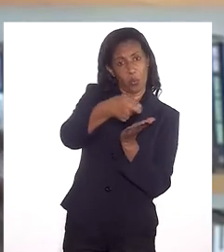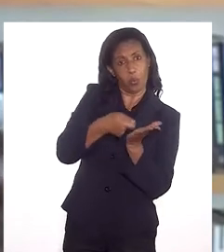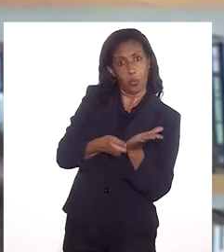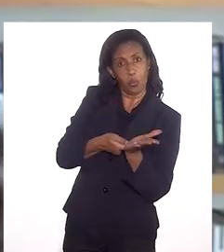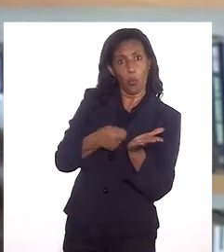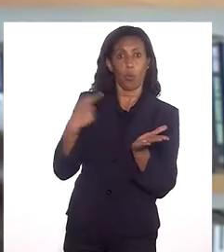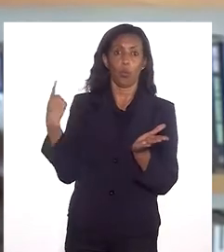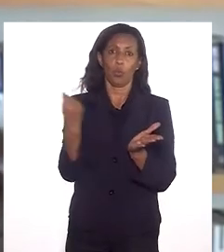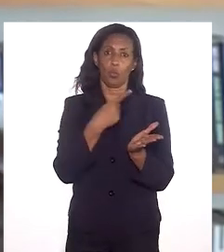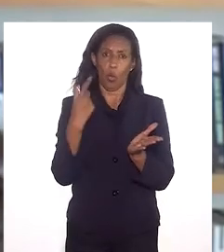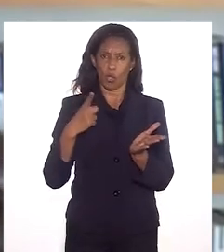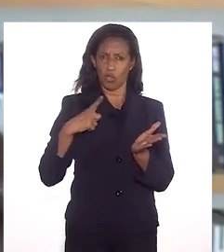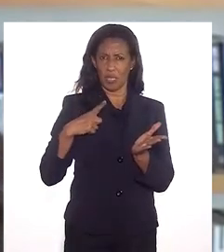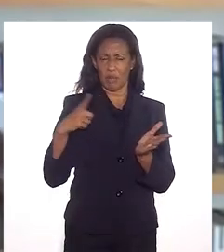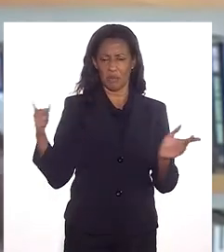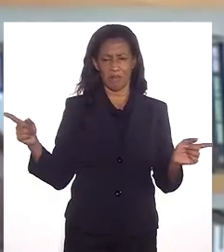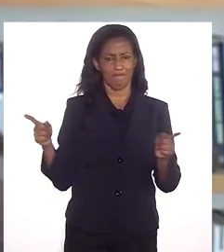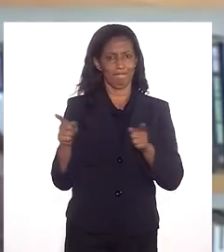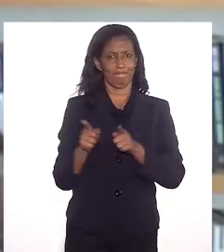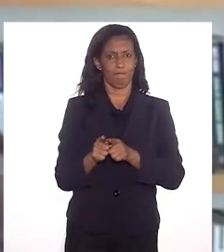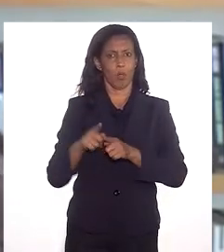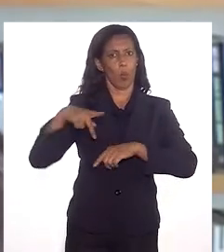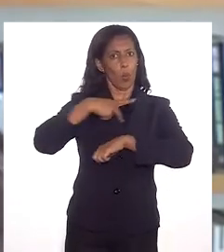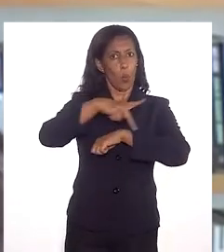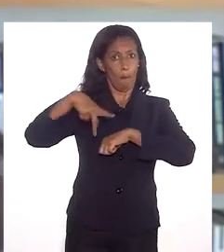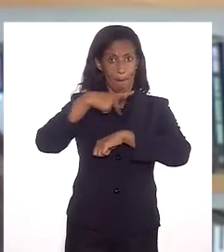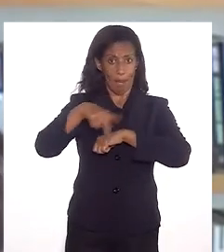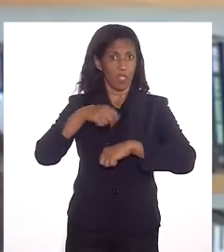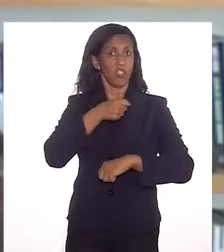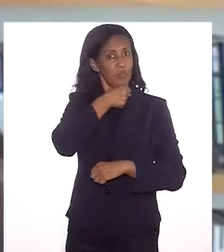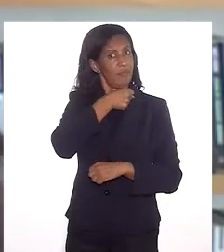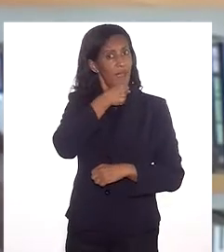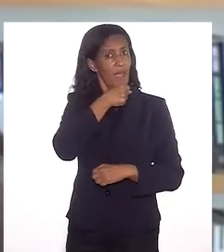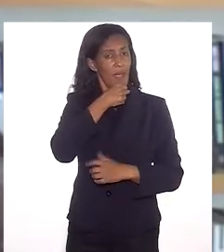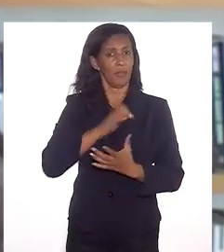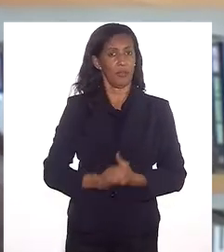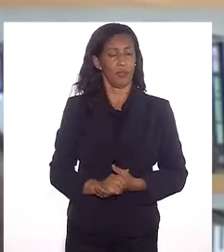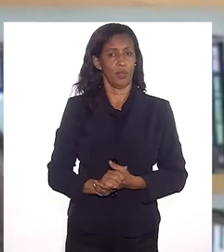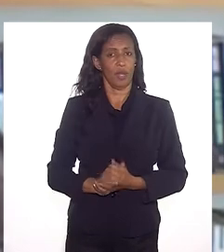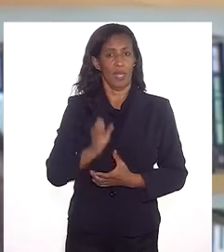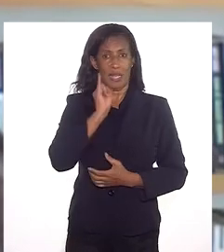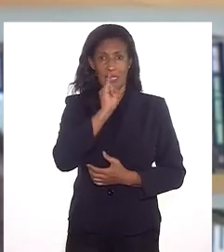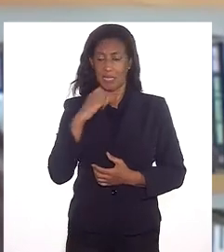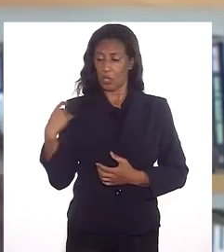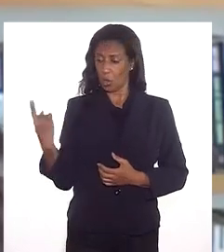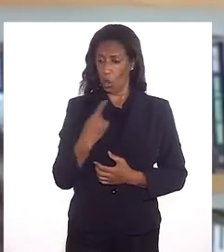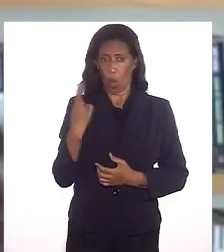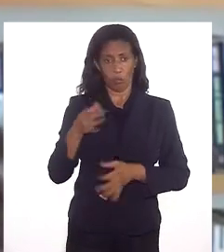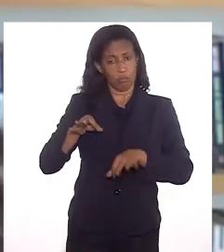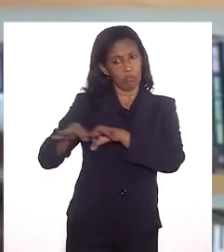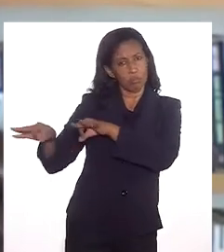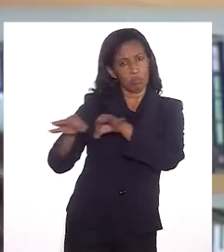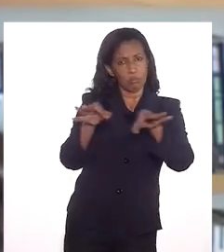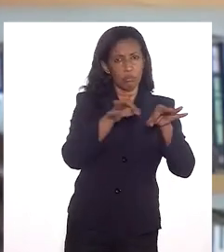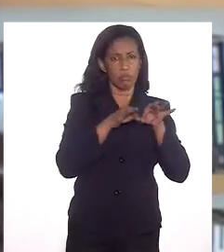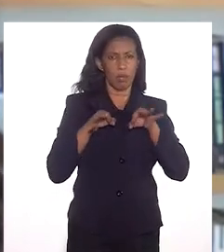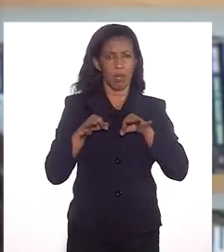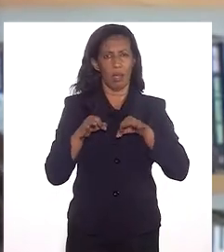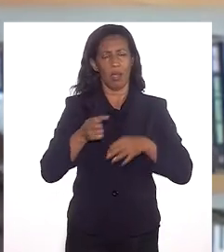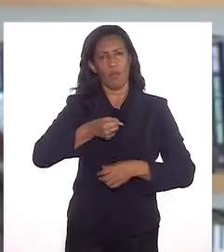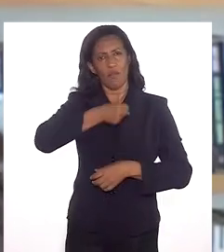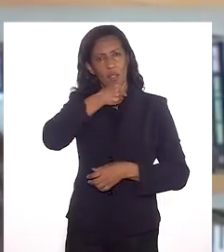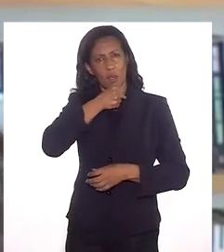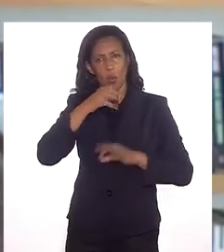Nós teremos, em muito pouco tempo, um país de velhos. E se nós não nos prepararmos para